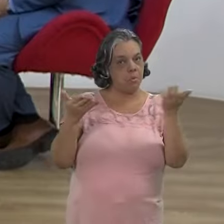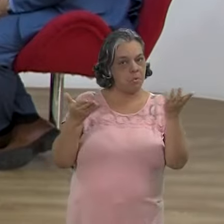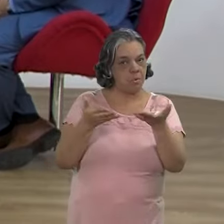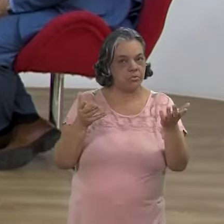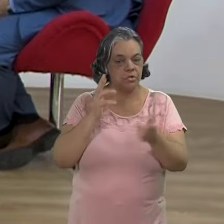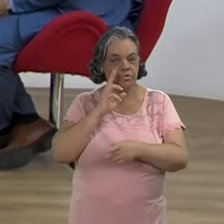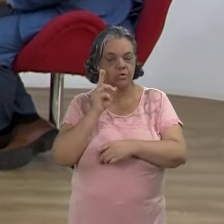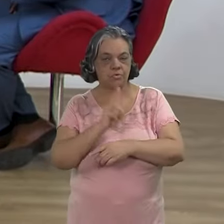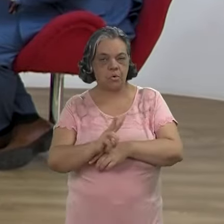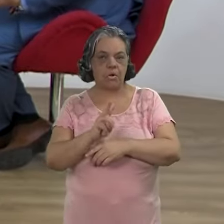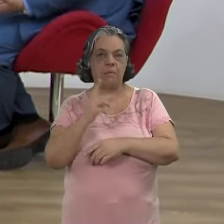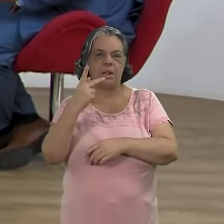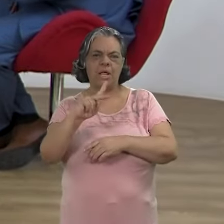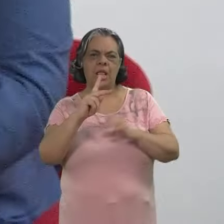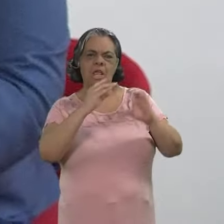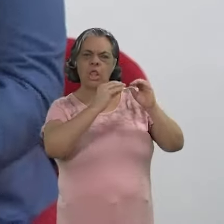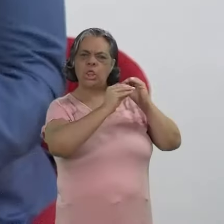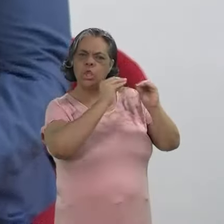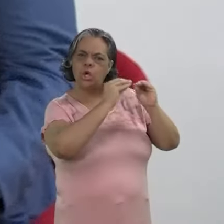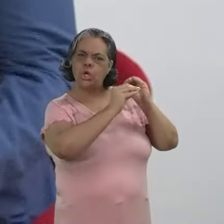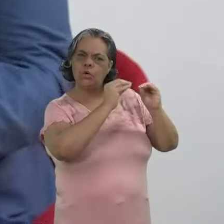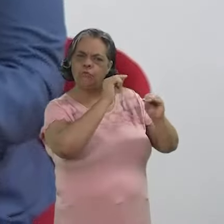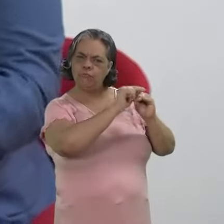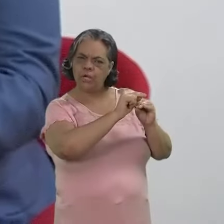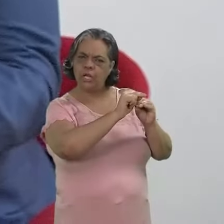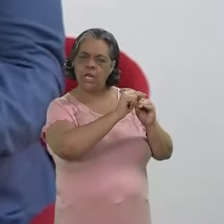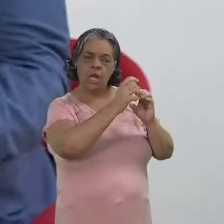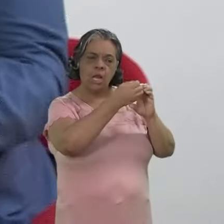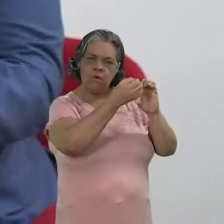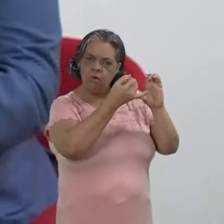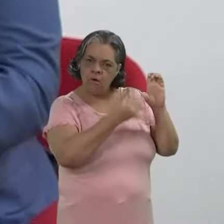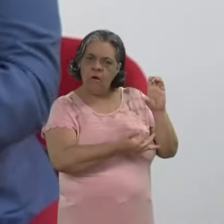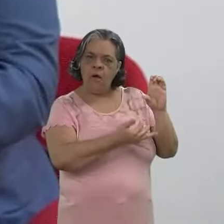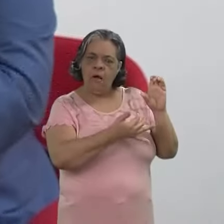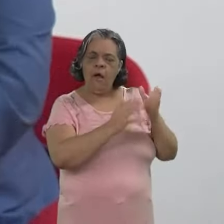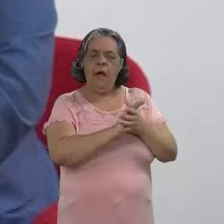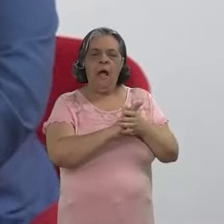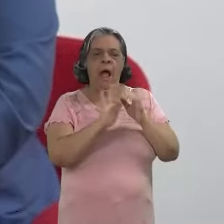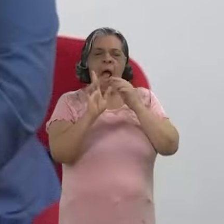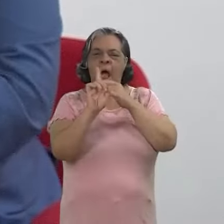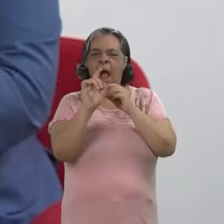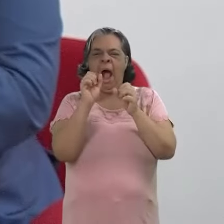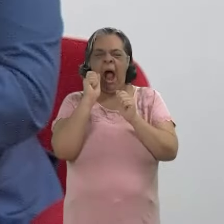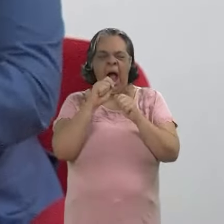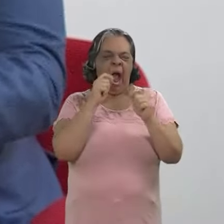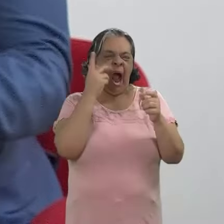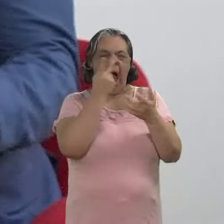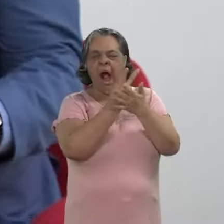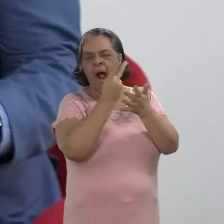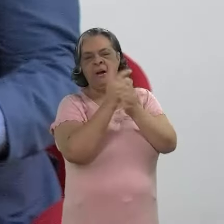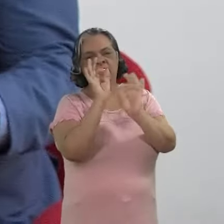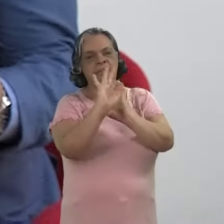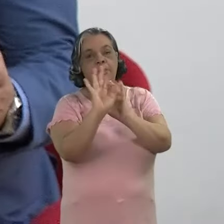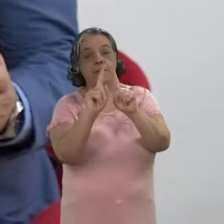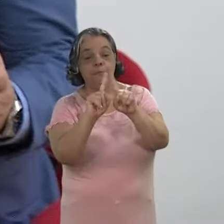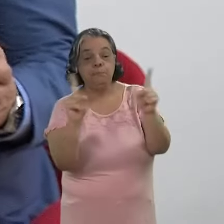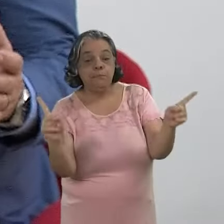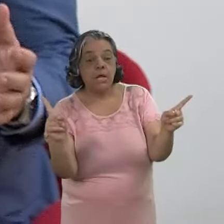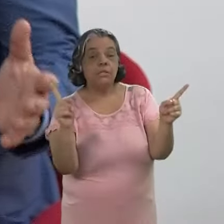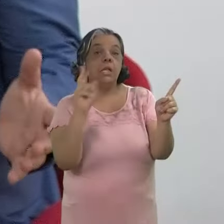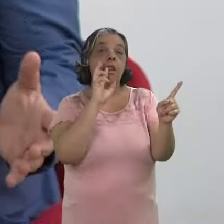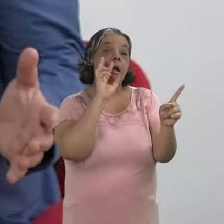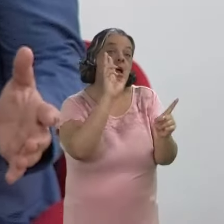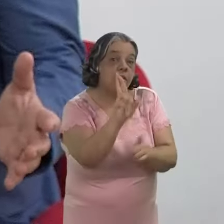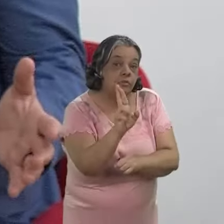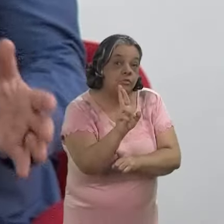E hoje, gente, olhando para aquelas novelas, olhando para aquele conteúdo, não é que você recrimine, mas, na verdade,